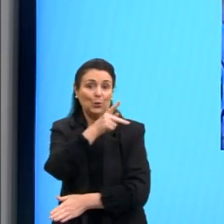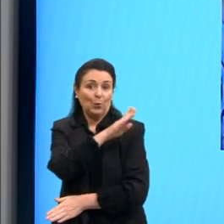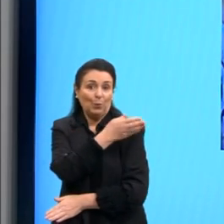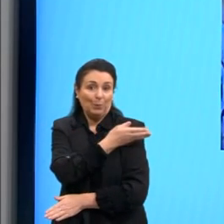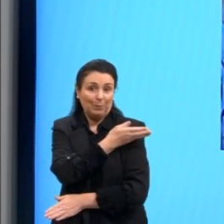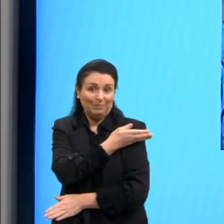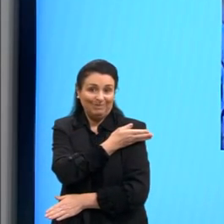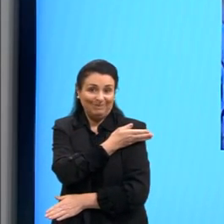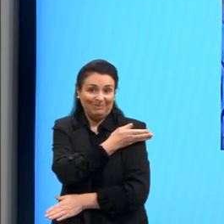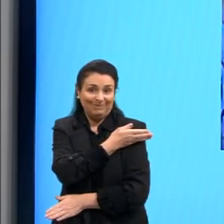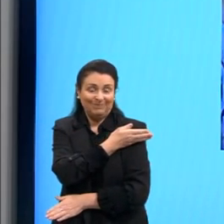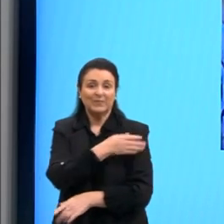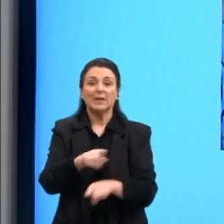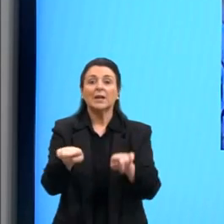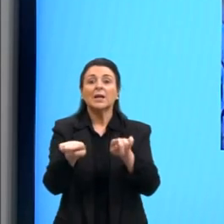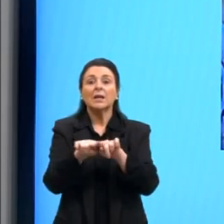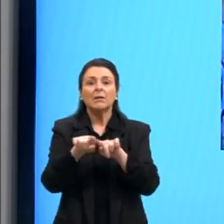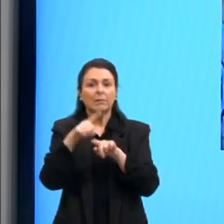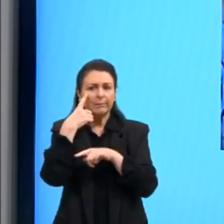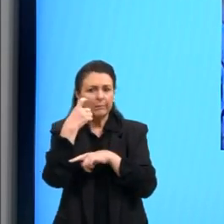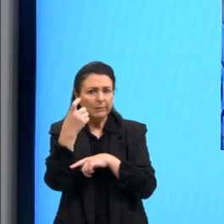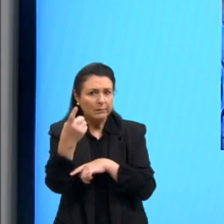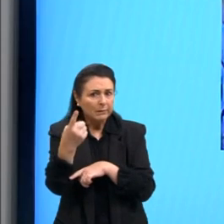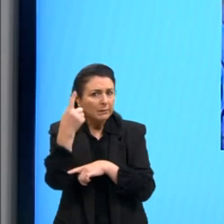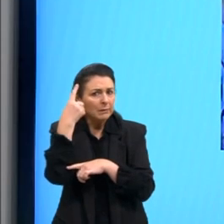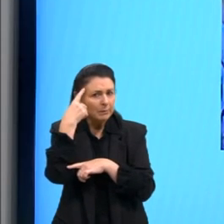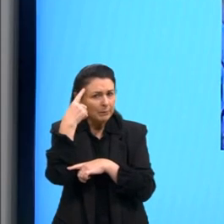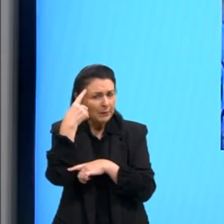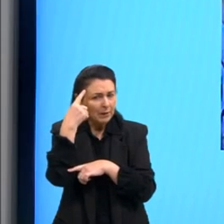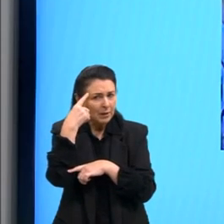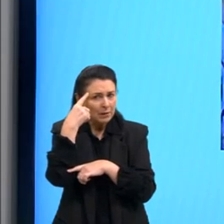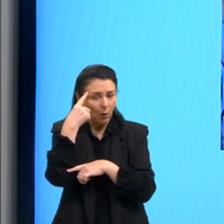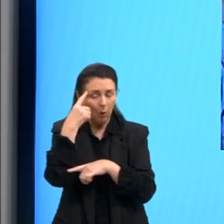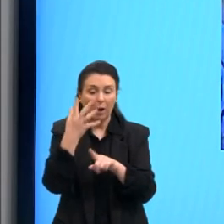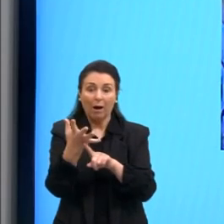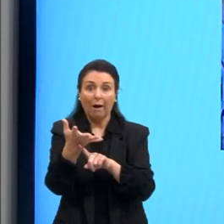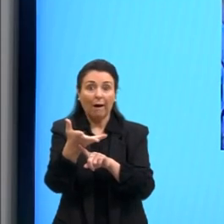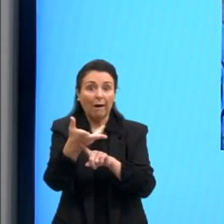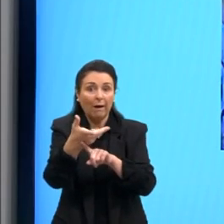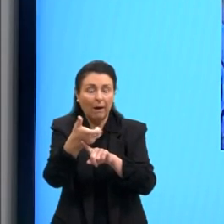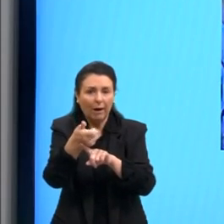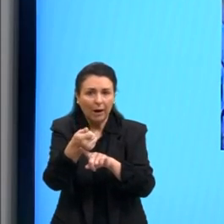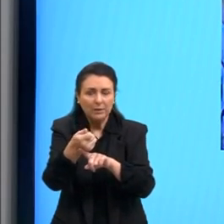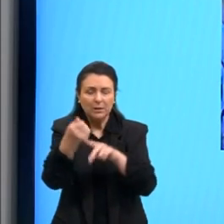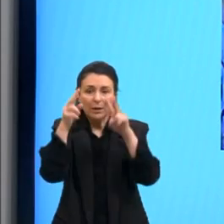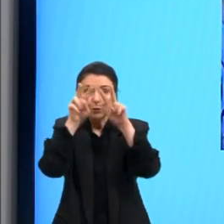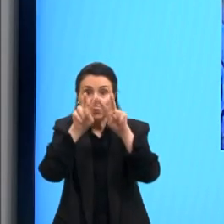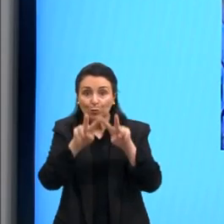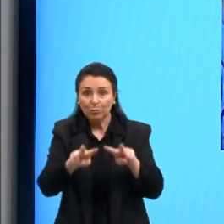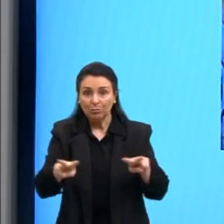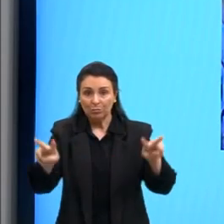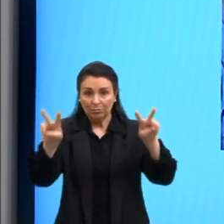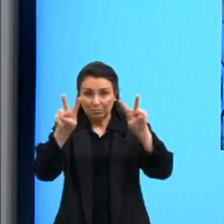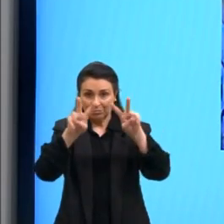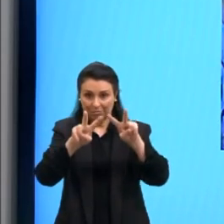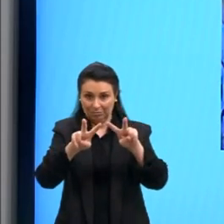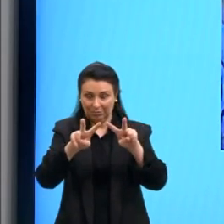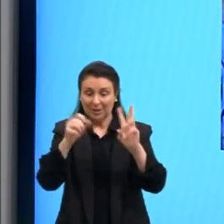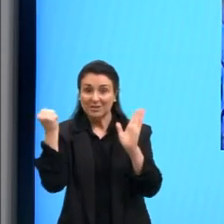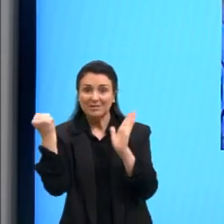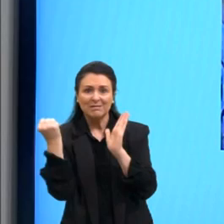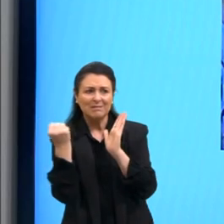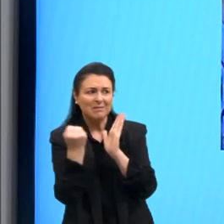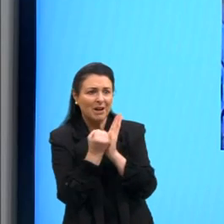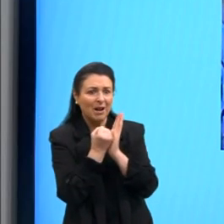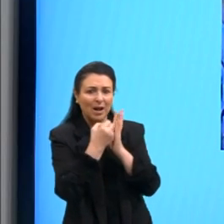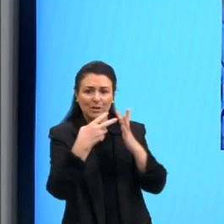E também é interessante pensar, gente, aqui no campo das artes, quando a gente fala das artes visuais, registrando essas cenas